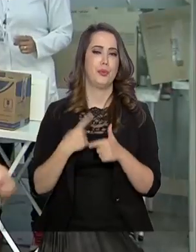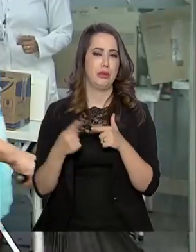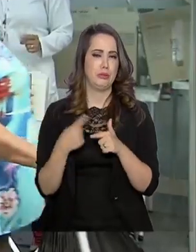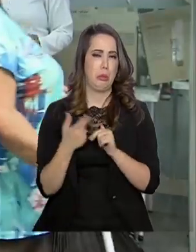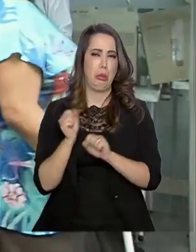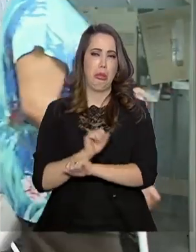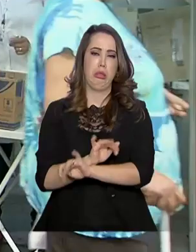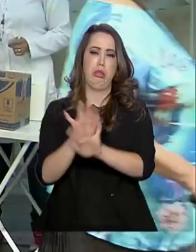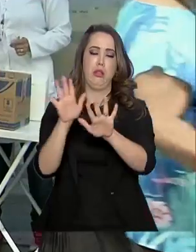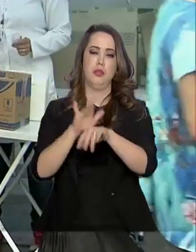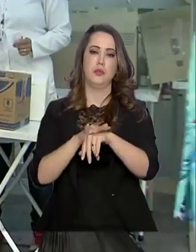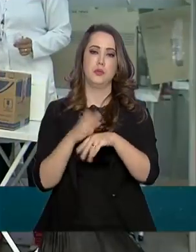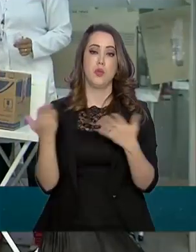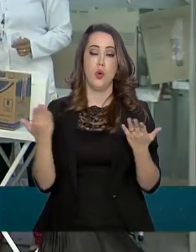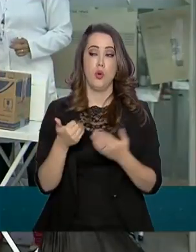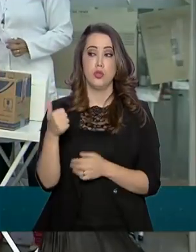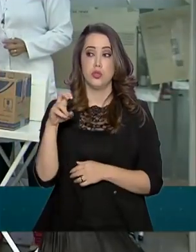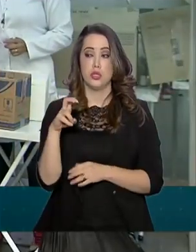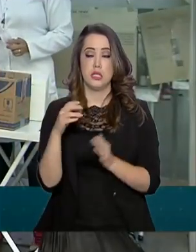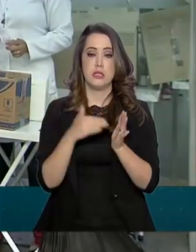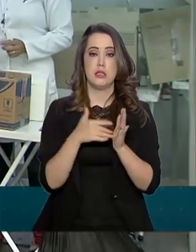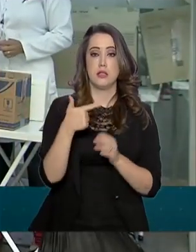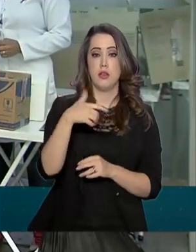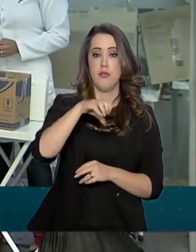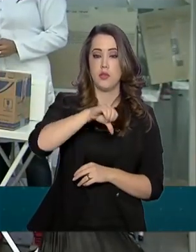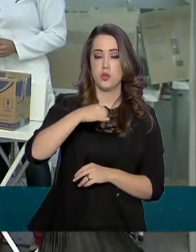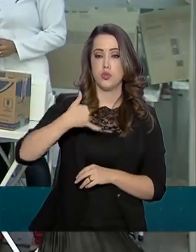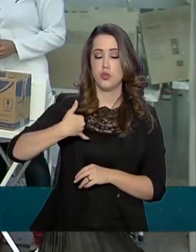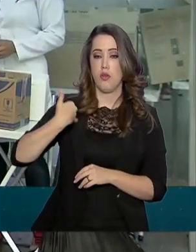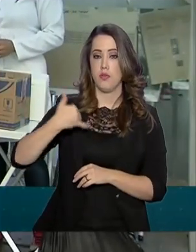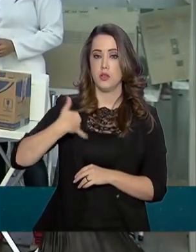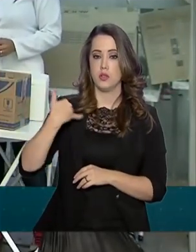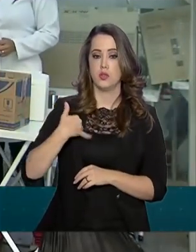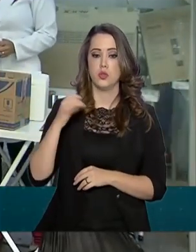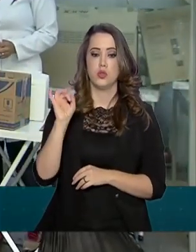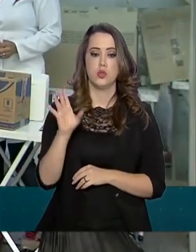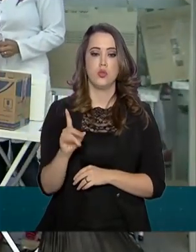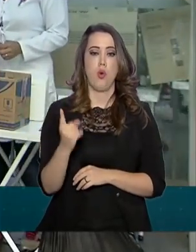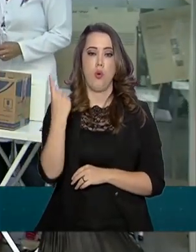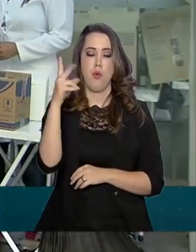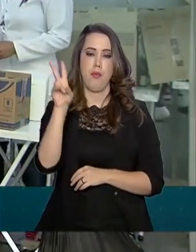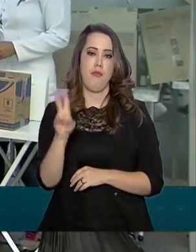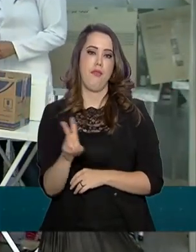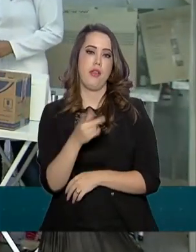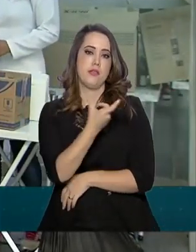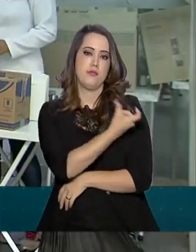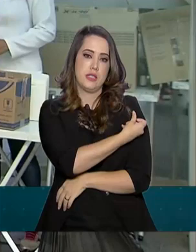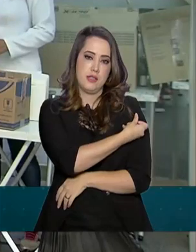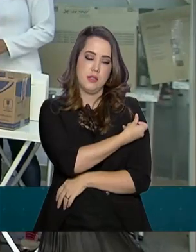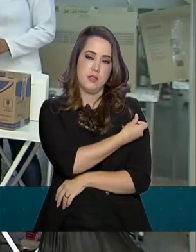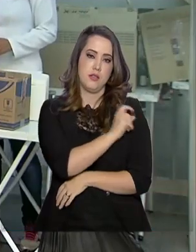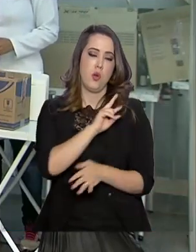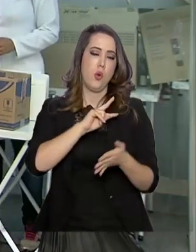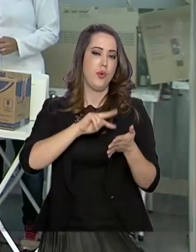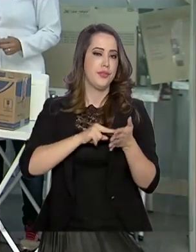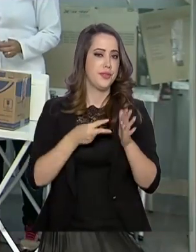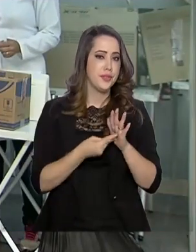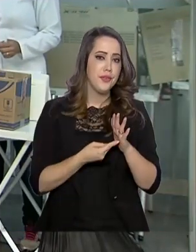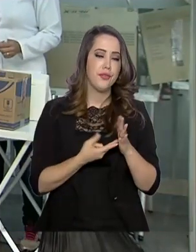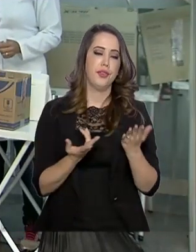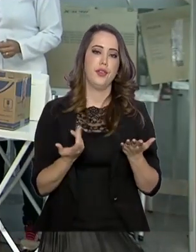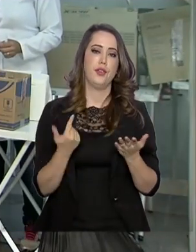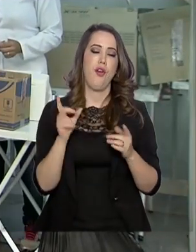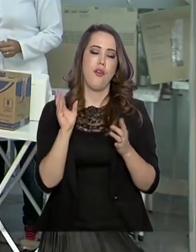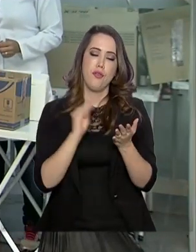Quem tem hoje entre 15 e 29 anos de idade provavelmente recebeu apenas uma dose da vacina. O que, segundo os médicos,